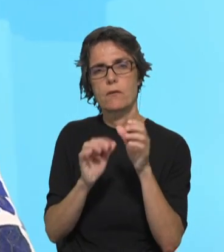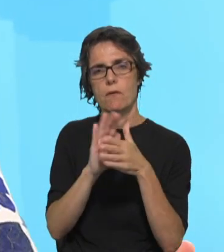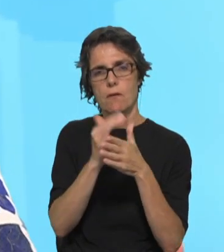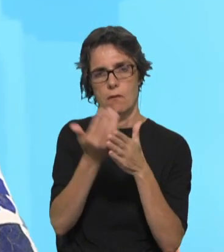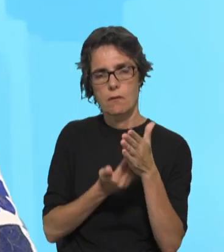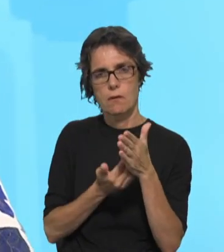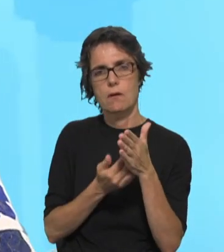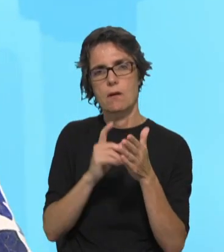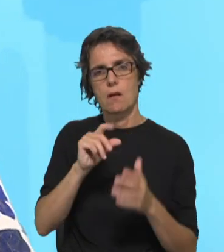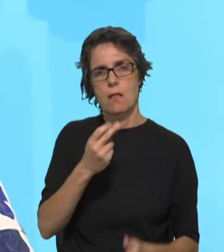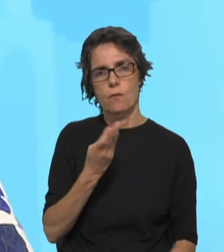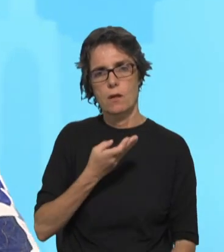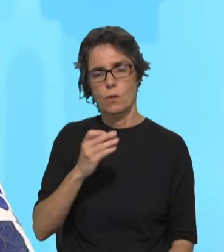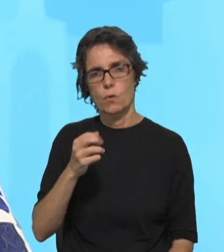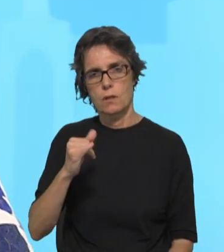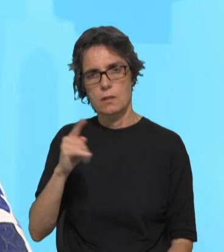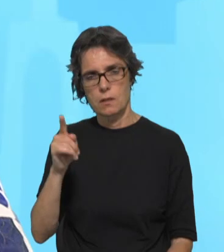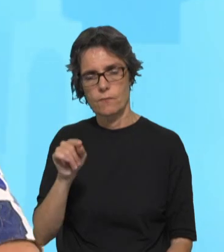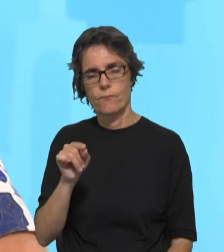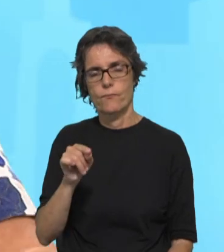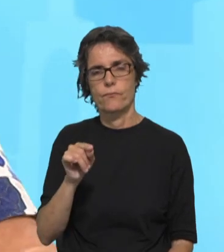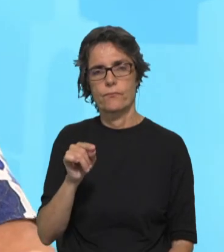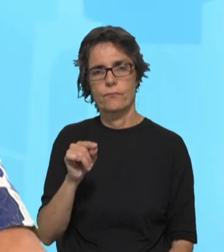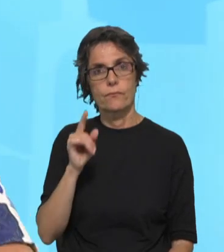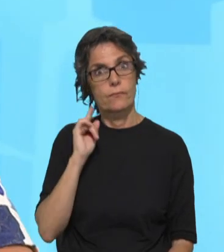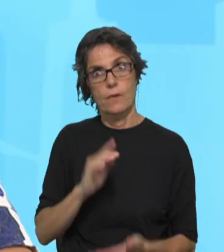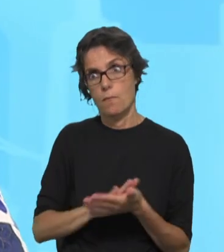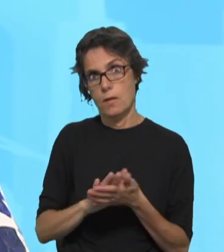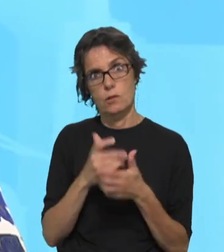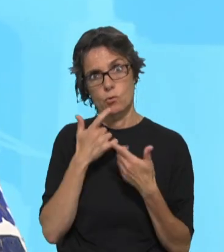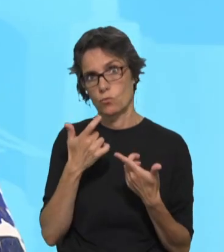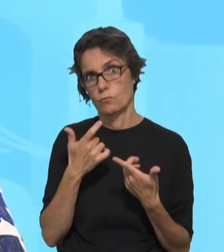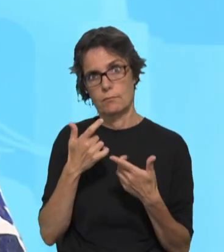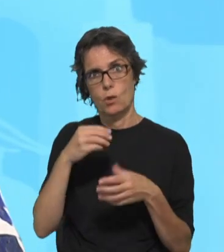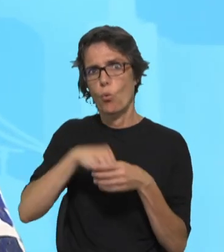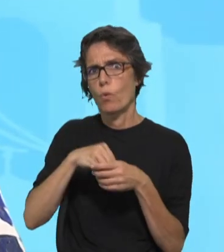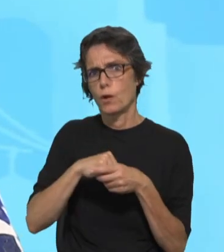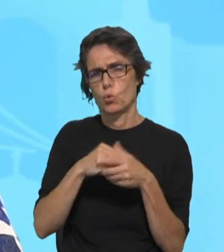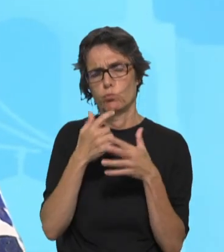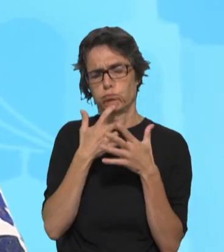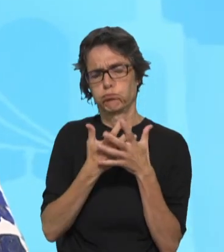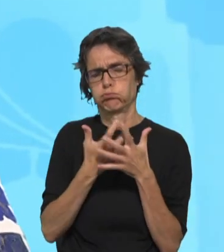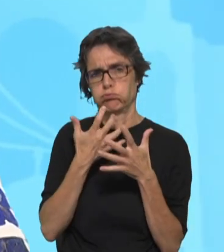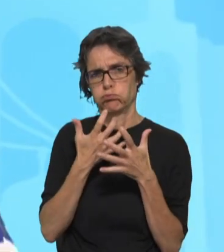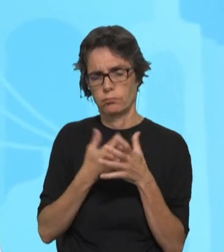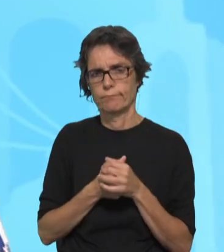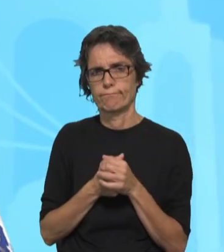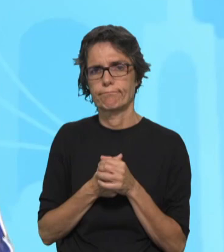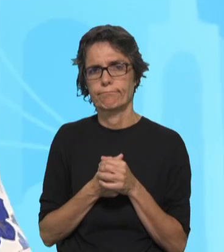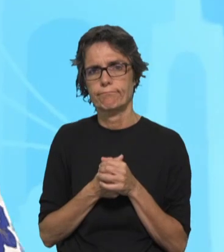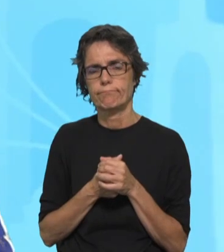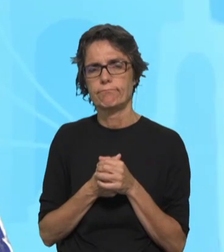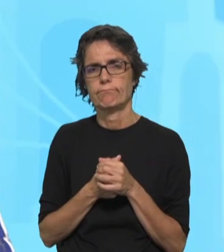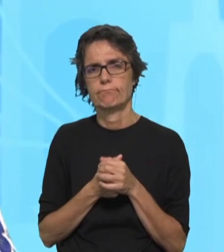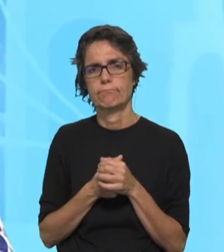continuamos a considerar uma nancial inesgotável, e depois ir